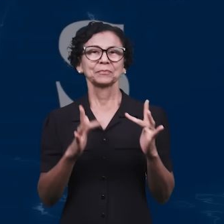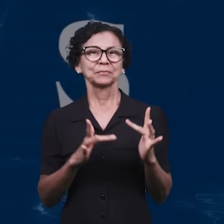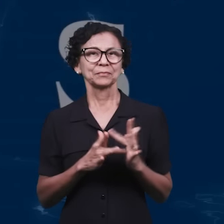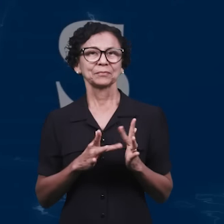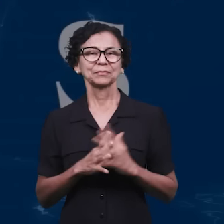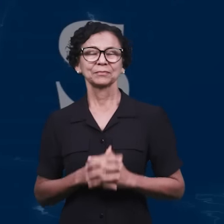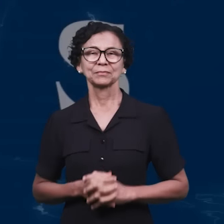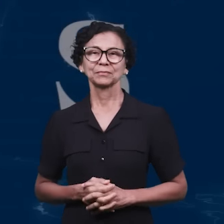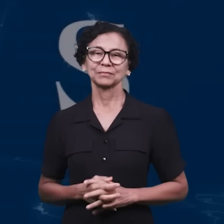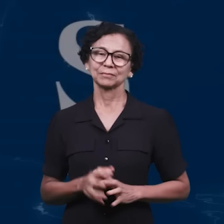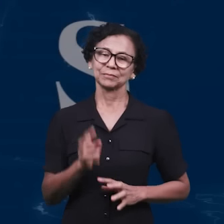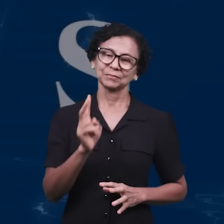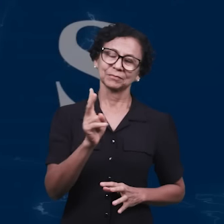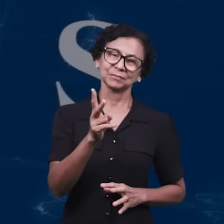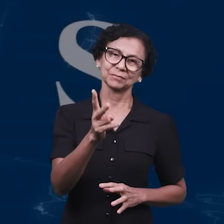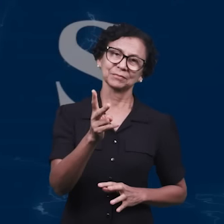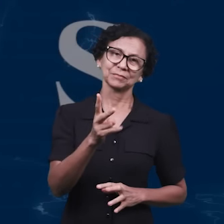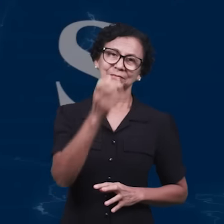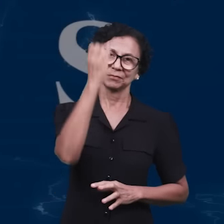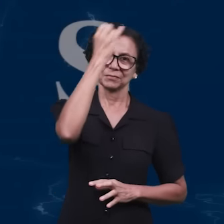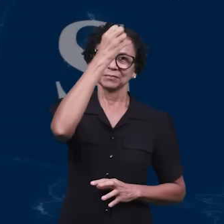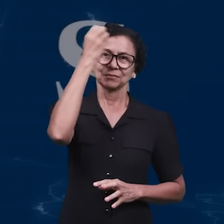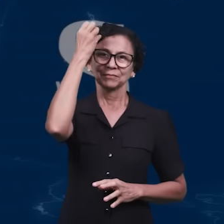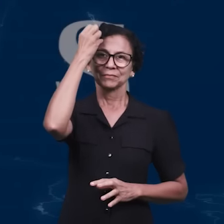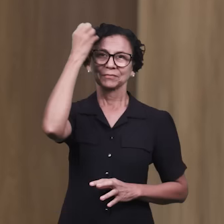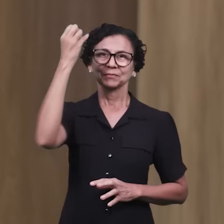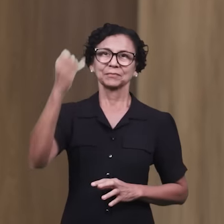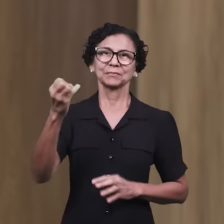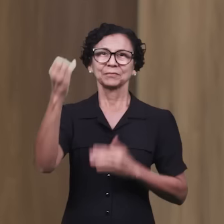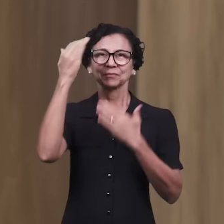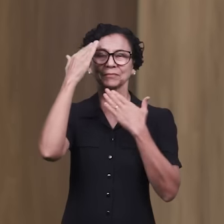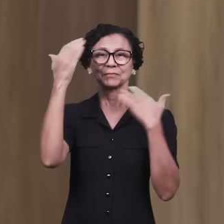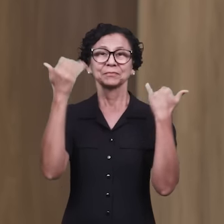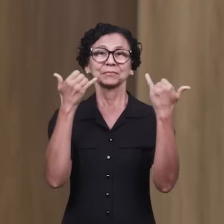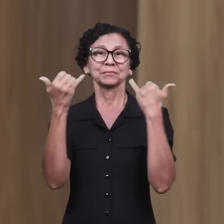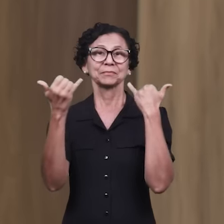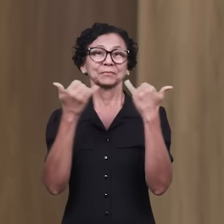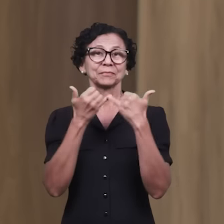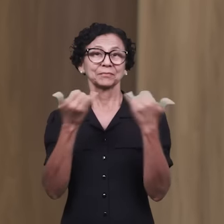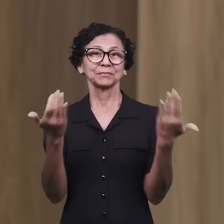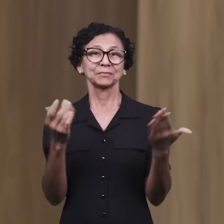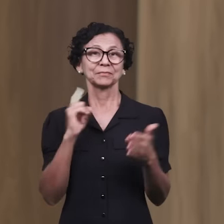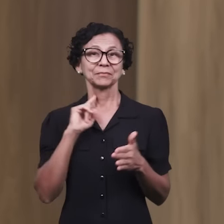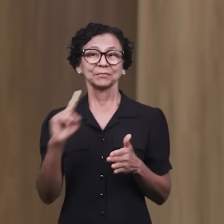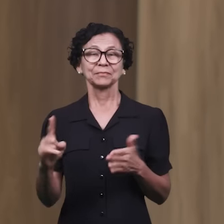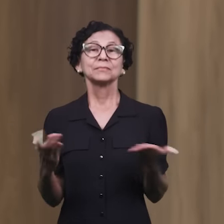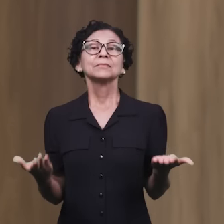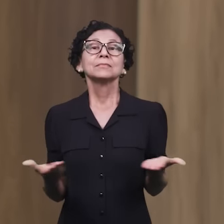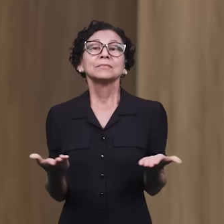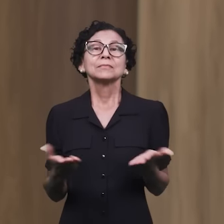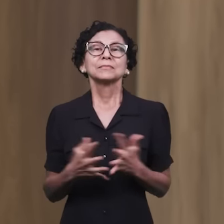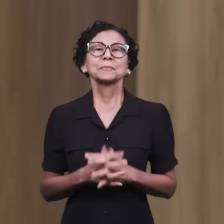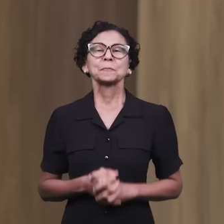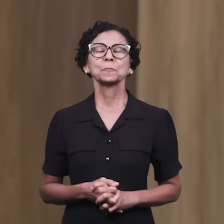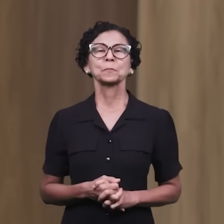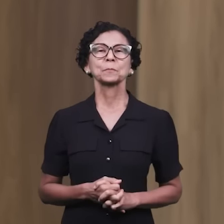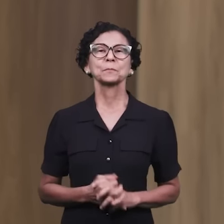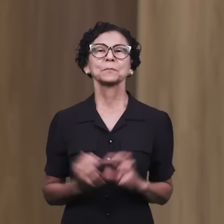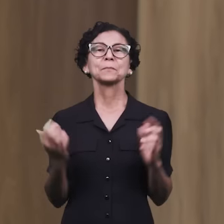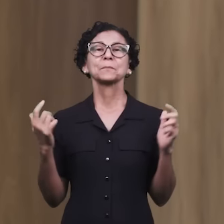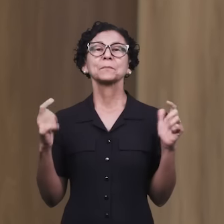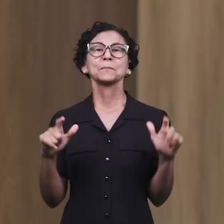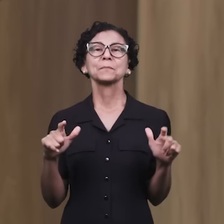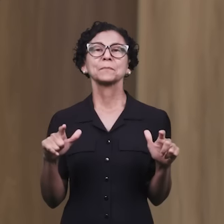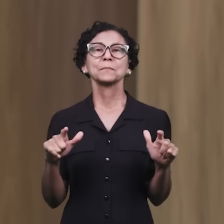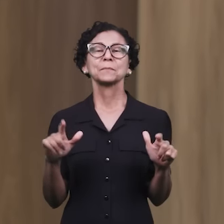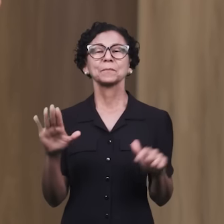Jesus, segue daí com você, irmão Jorge Pessoa! Obrigado pelas informações aí de Minas Gerais, Marcelo. E agora, saindo de Minas,